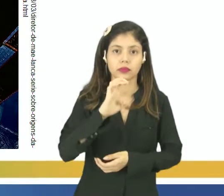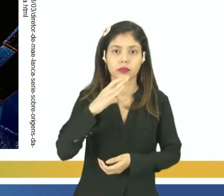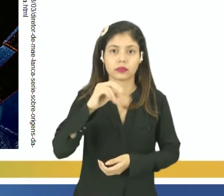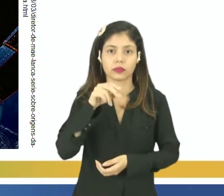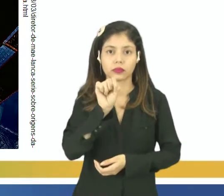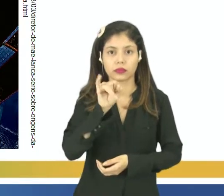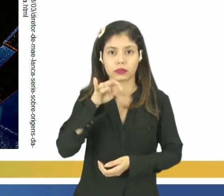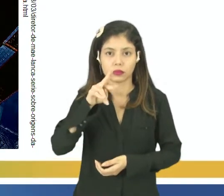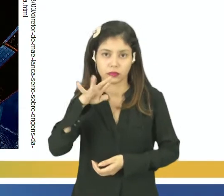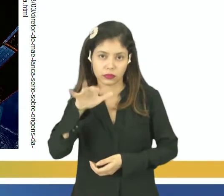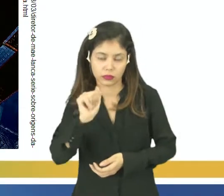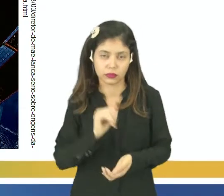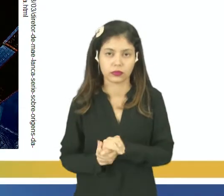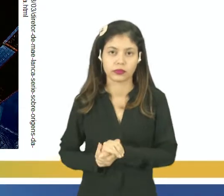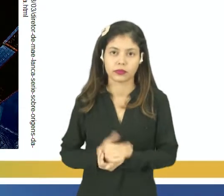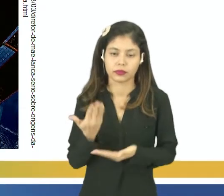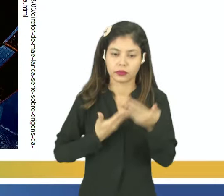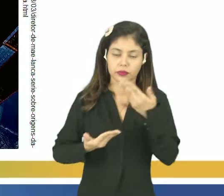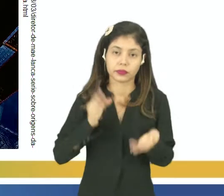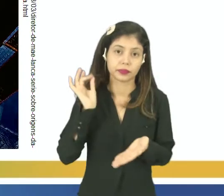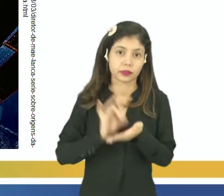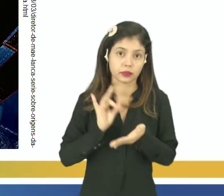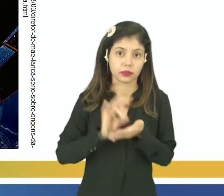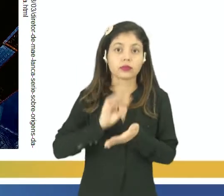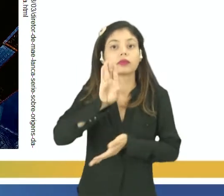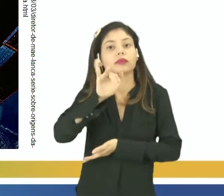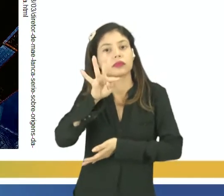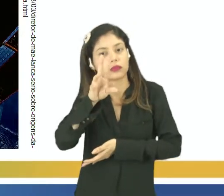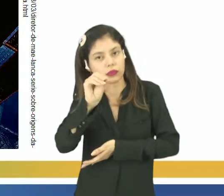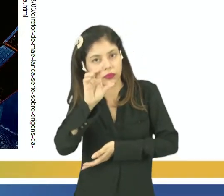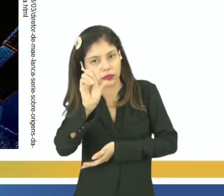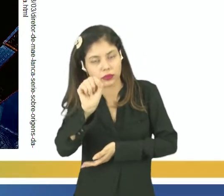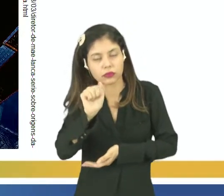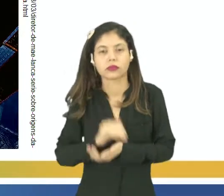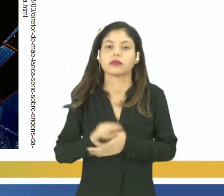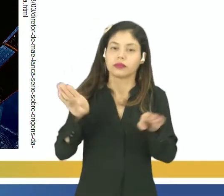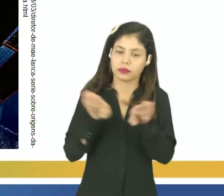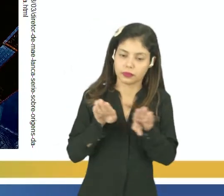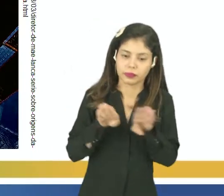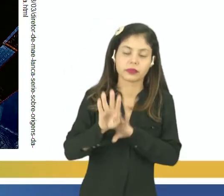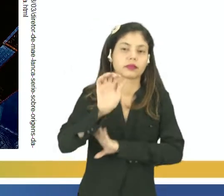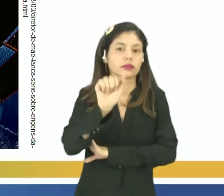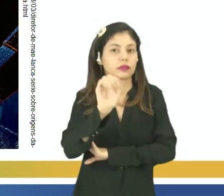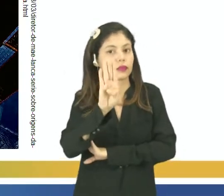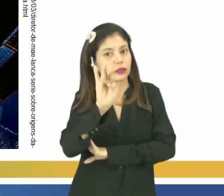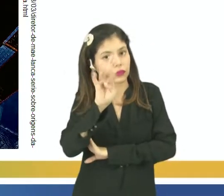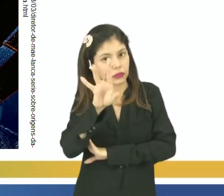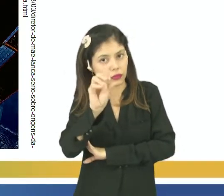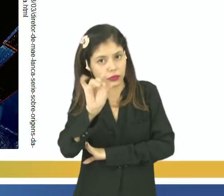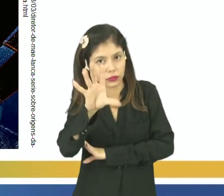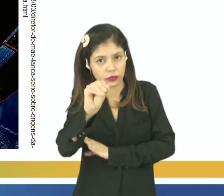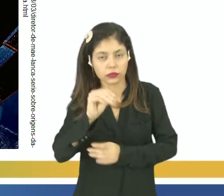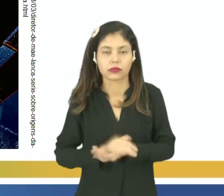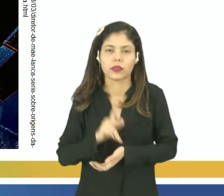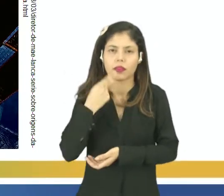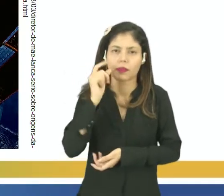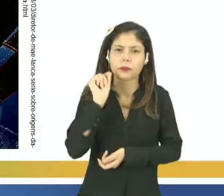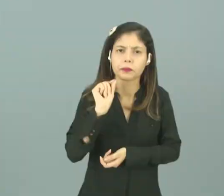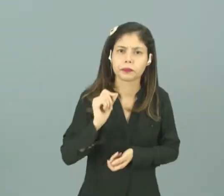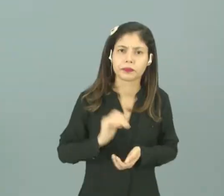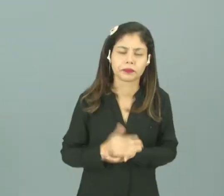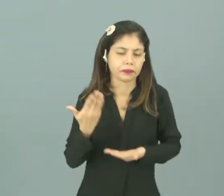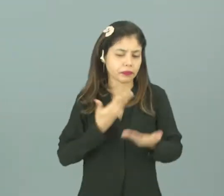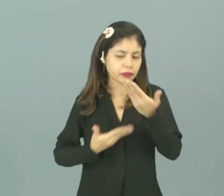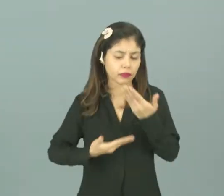ecossistema, a gente está falando da relação dos fatores bióticos com os fatores abióticos. O quer dizer isso mesmo? A gente está falando da